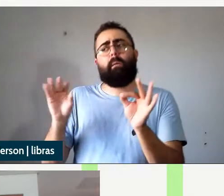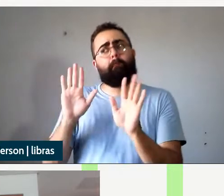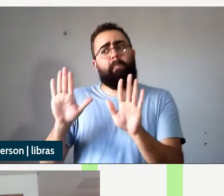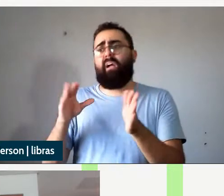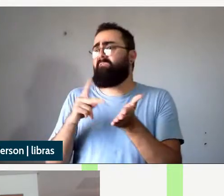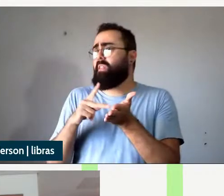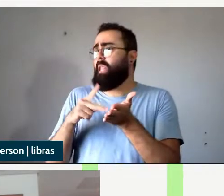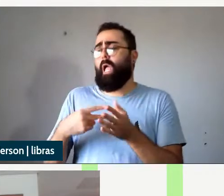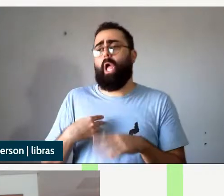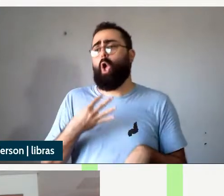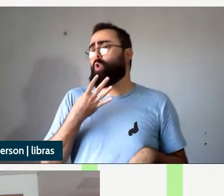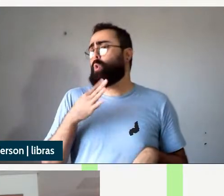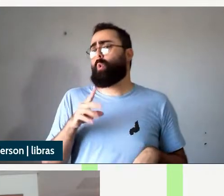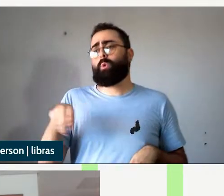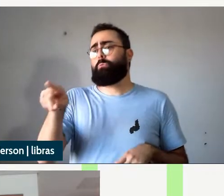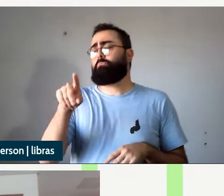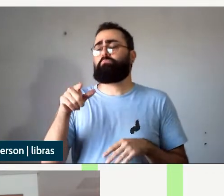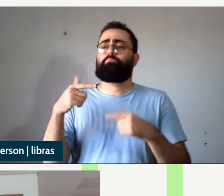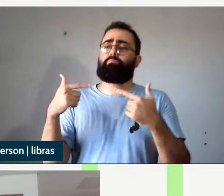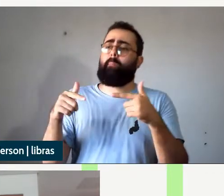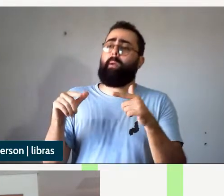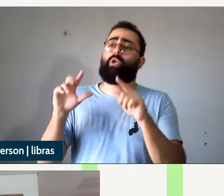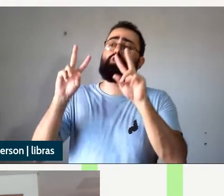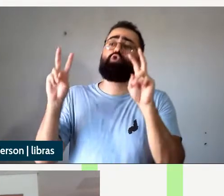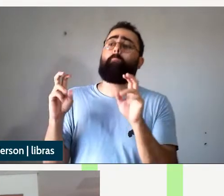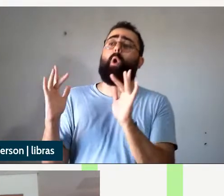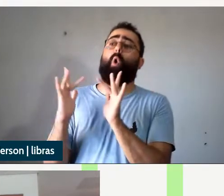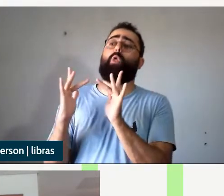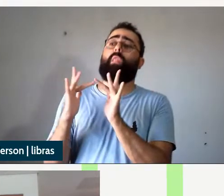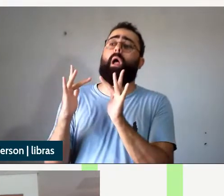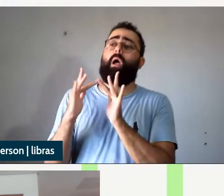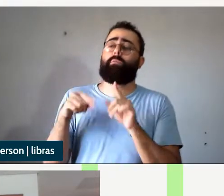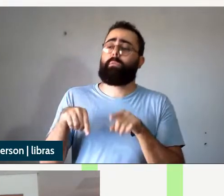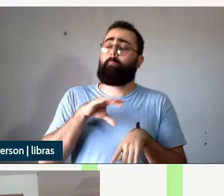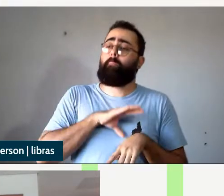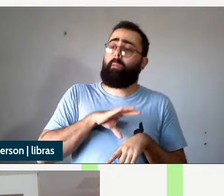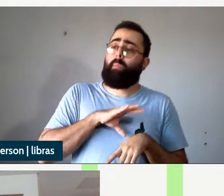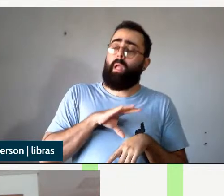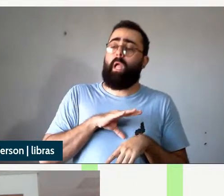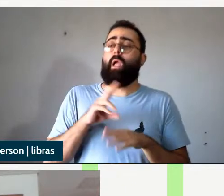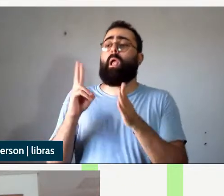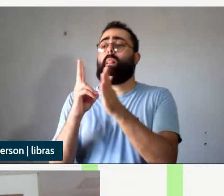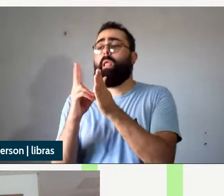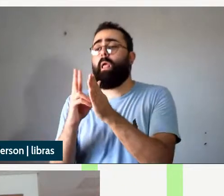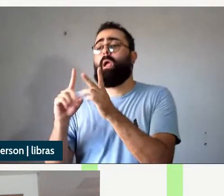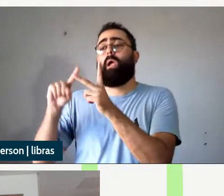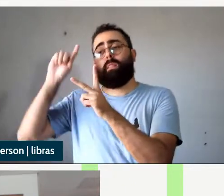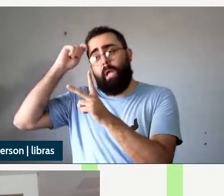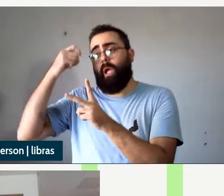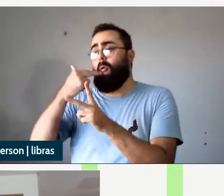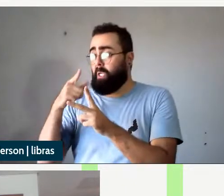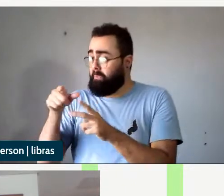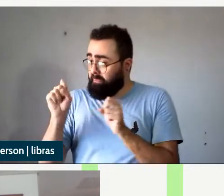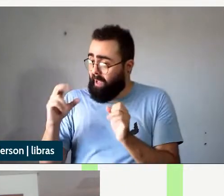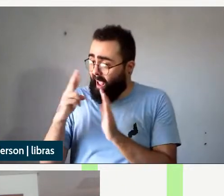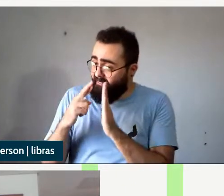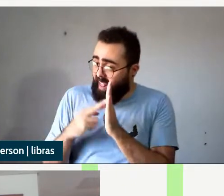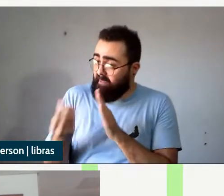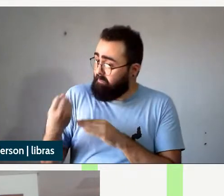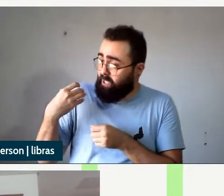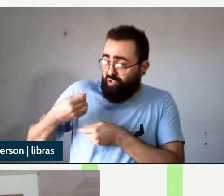esses trabalhos de contato se ela puder me passar as referências no chat eu agradeço